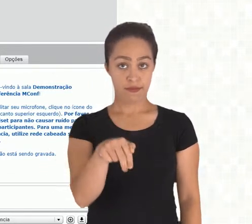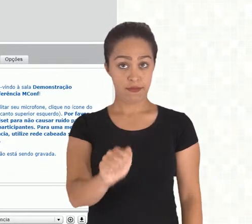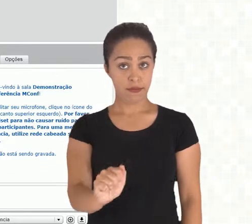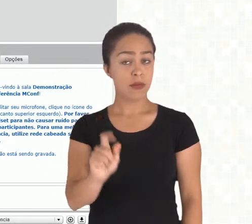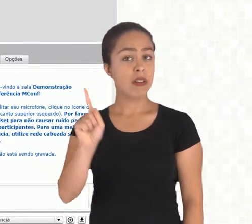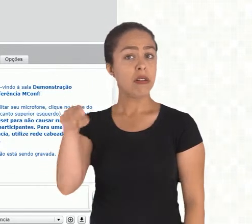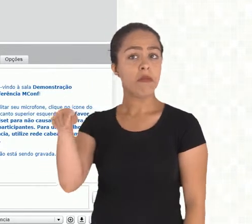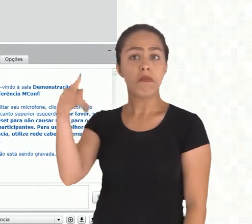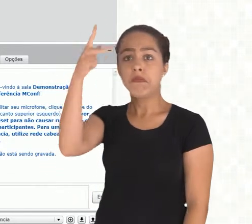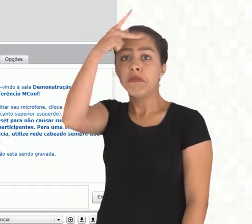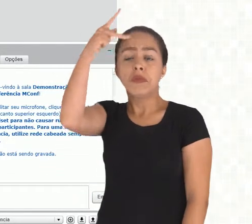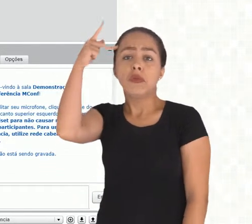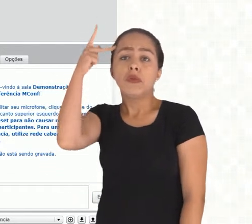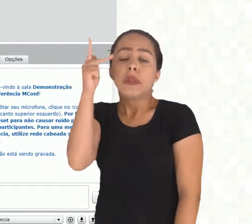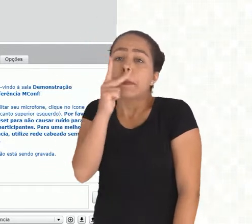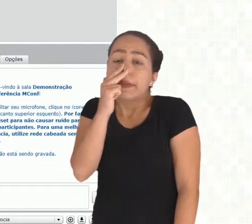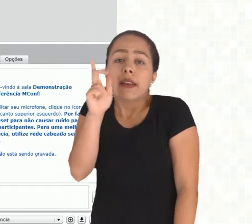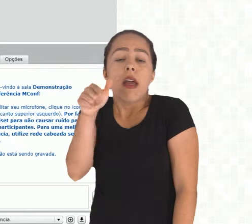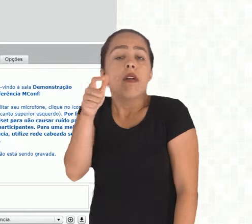um membro, tá certo?